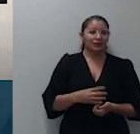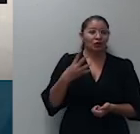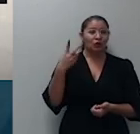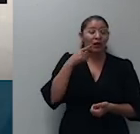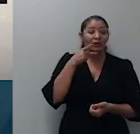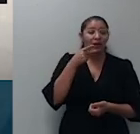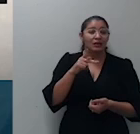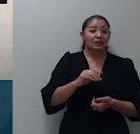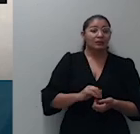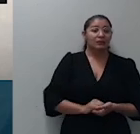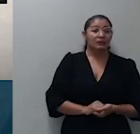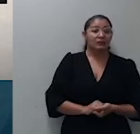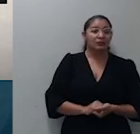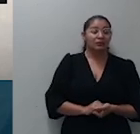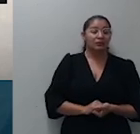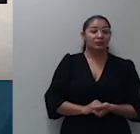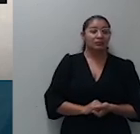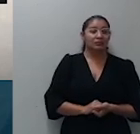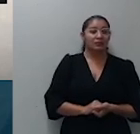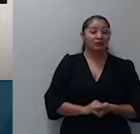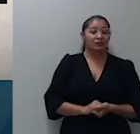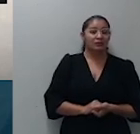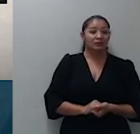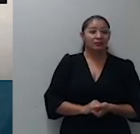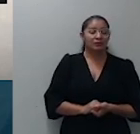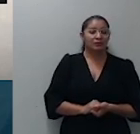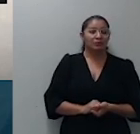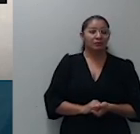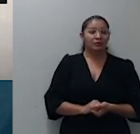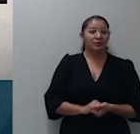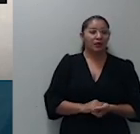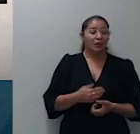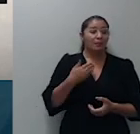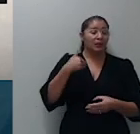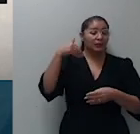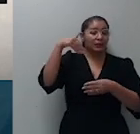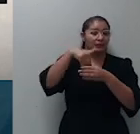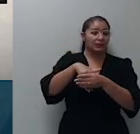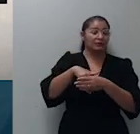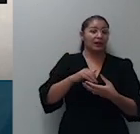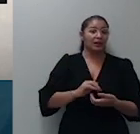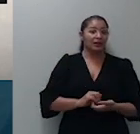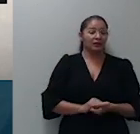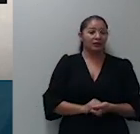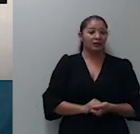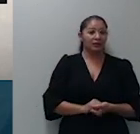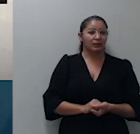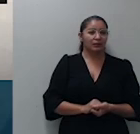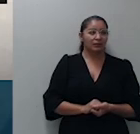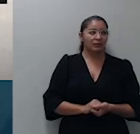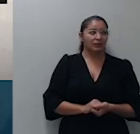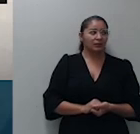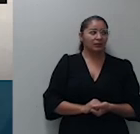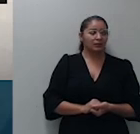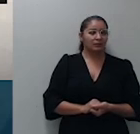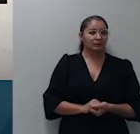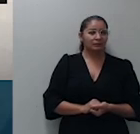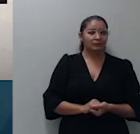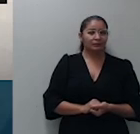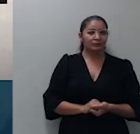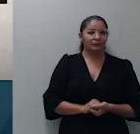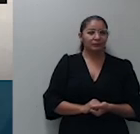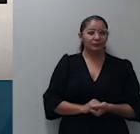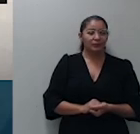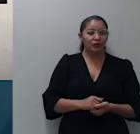uma síntese do meu voto e digo nos termos do precedente fixado pela segunda sessão do STJ